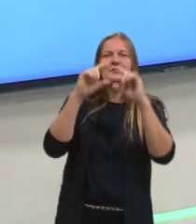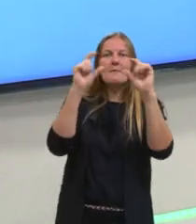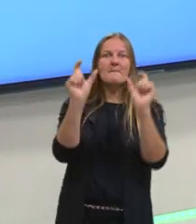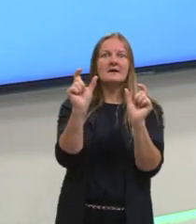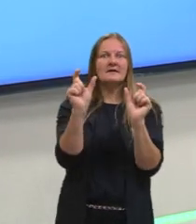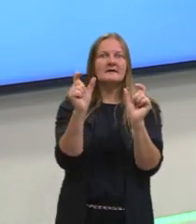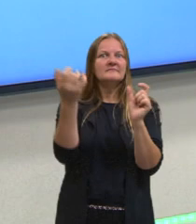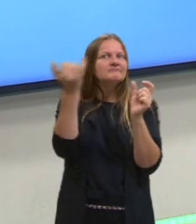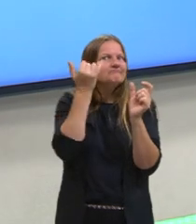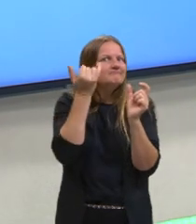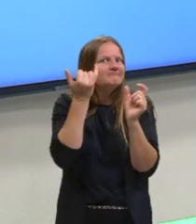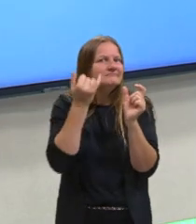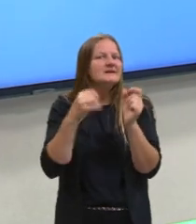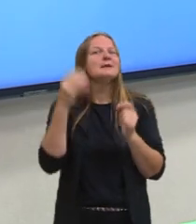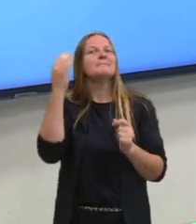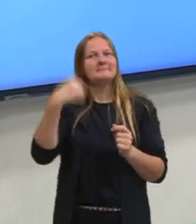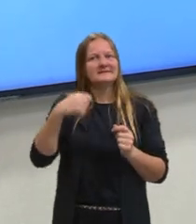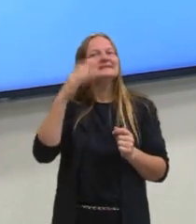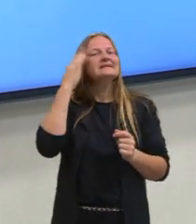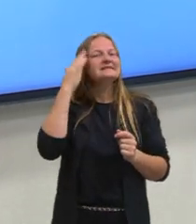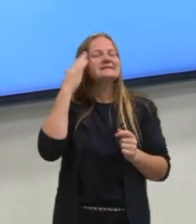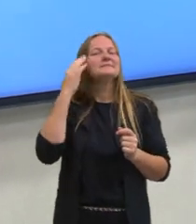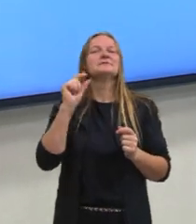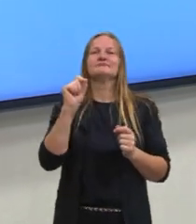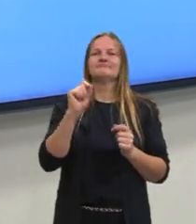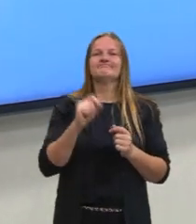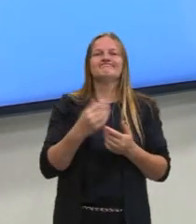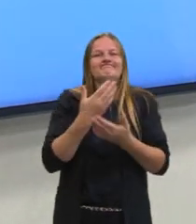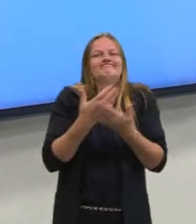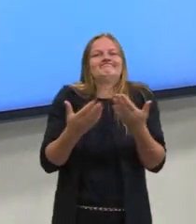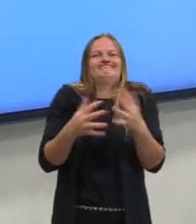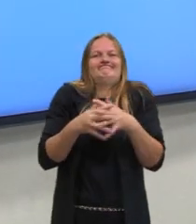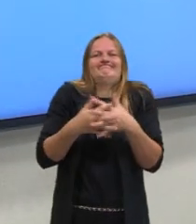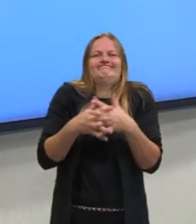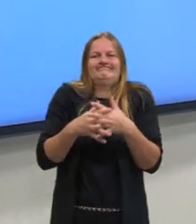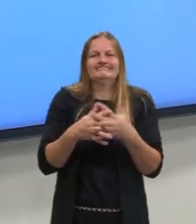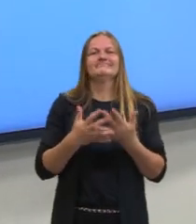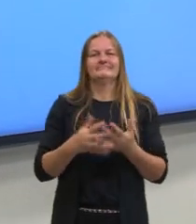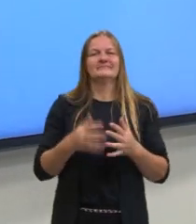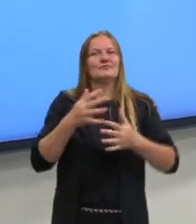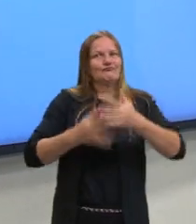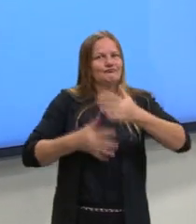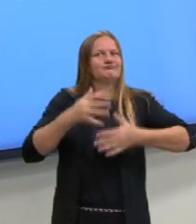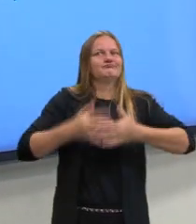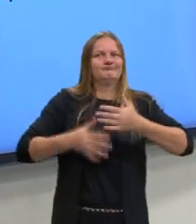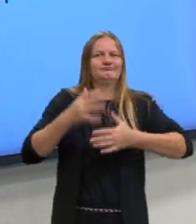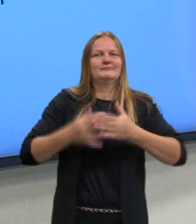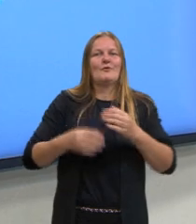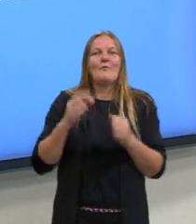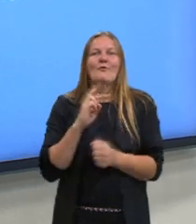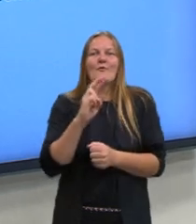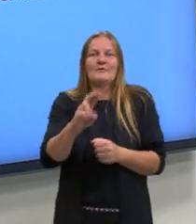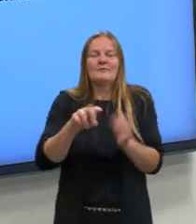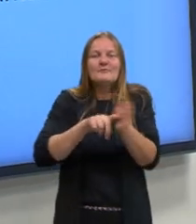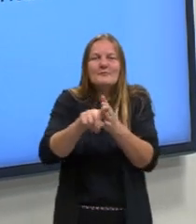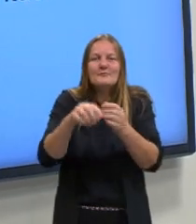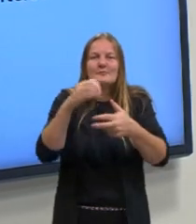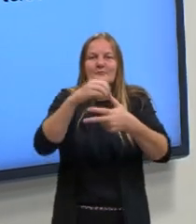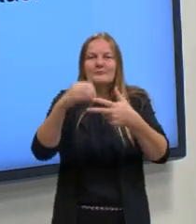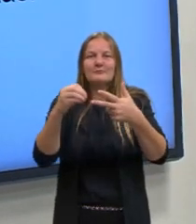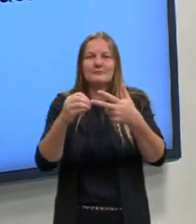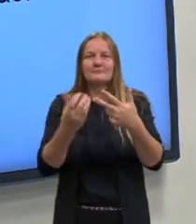aqui. E se vocês não souberem o que elas significam, vai ficar bem mais complicado para você responder a questão, para você